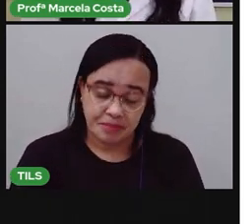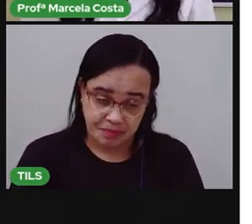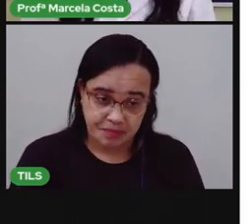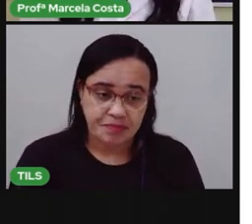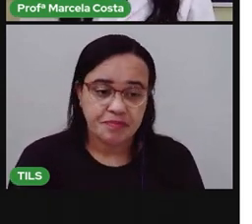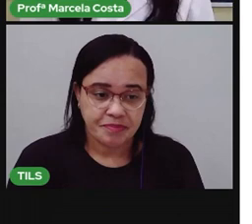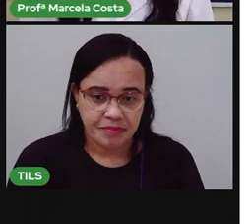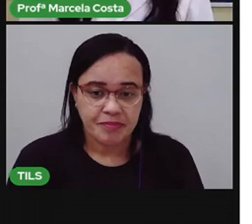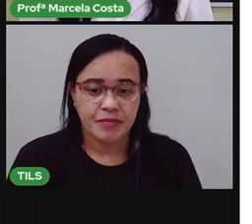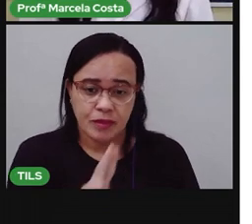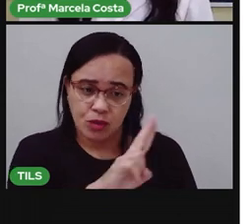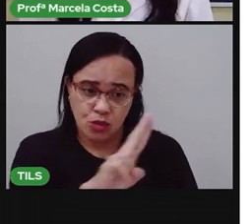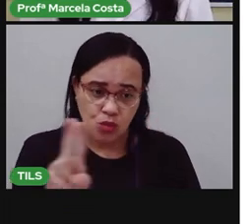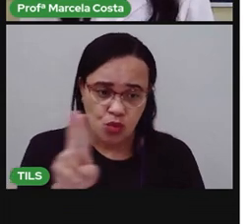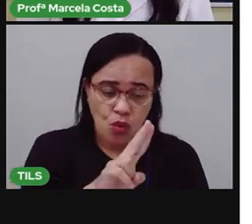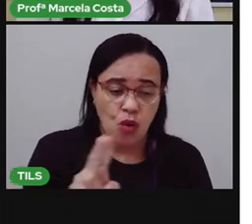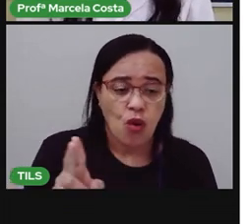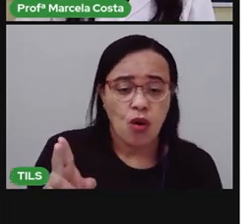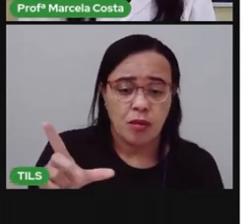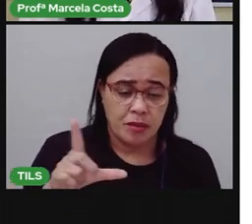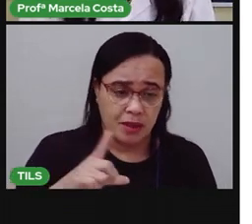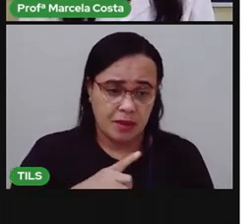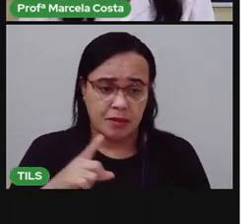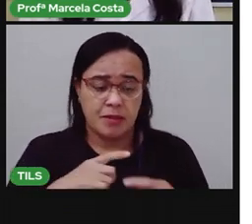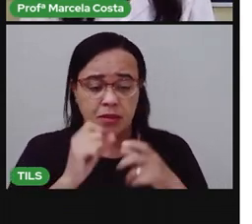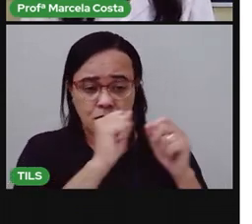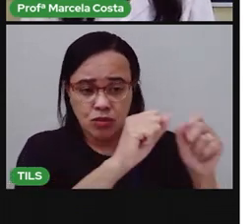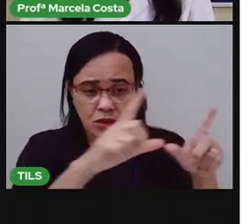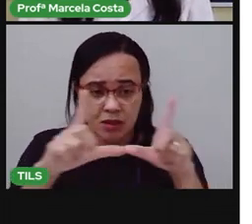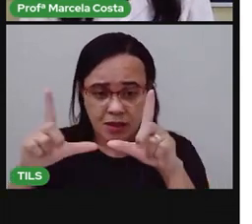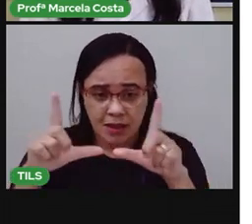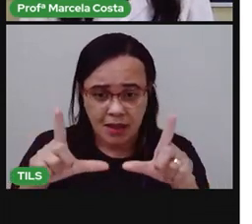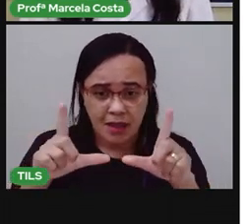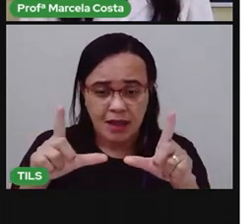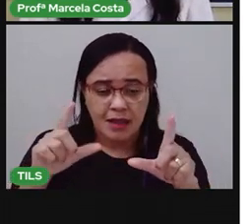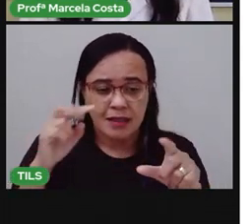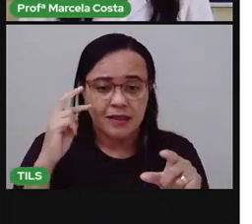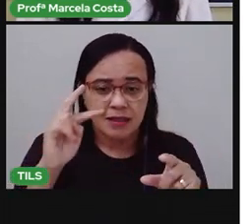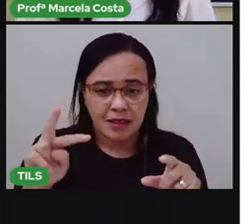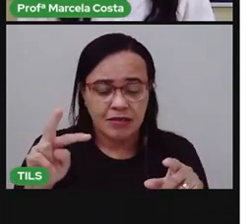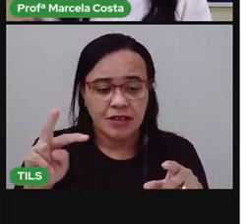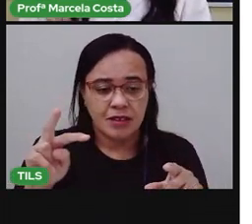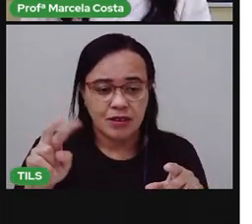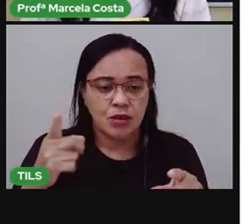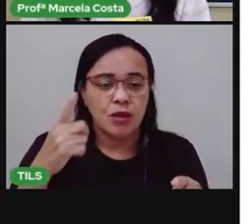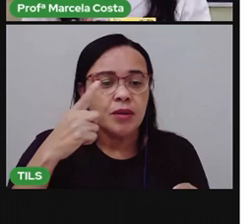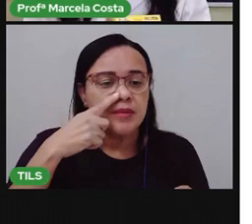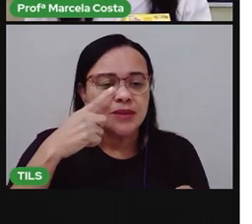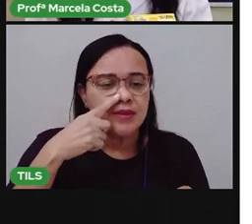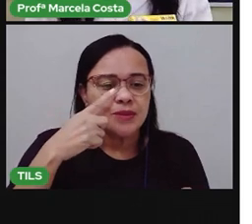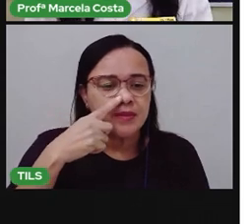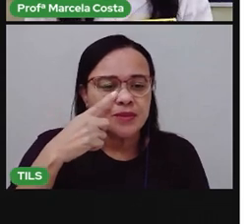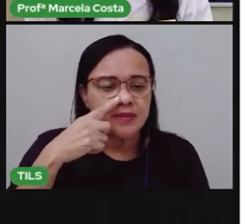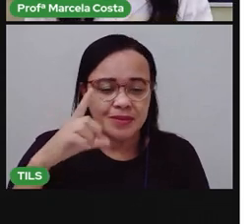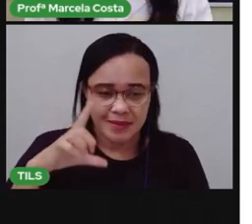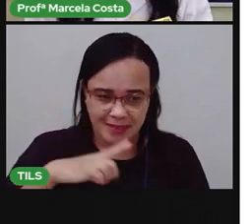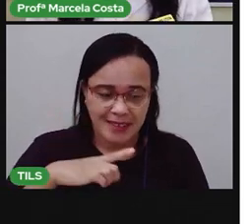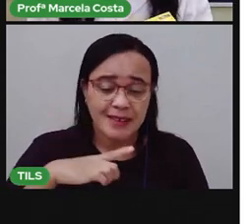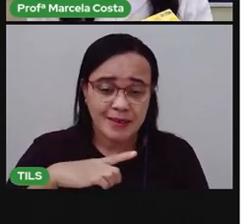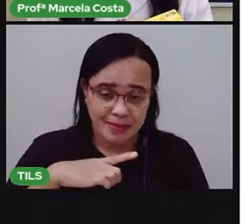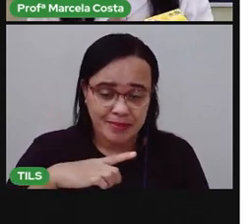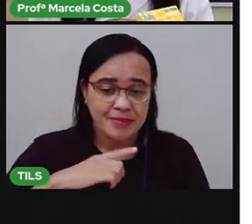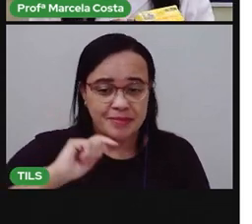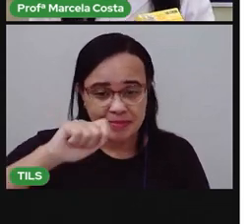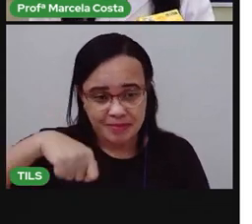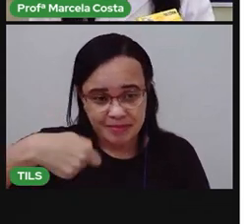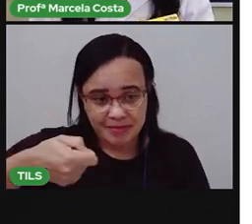Aqui no slide eu tenho um biscoito, ó. Destacado. Biscoito. Agora, aqui nesse produto que eu tenho na